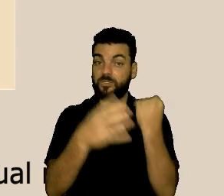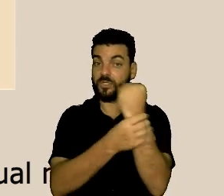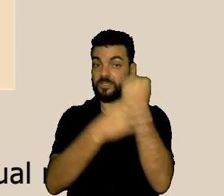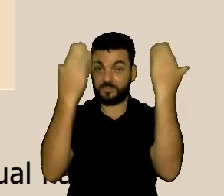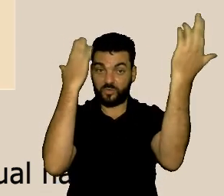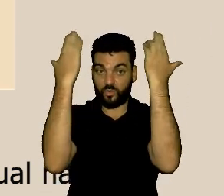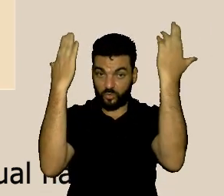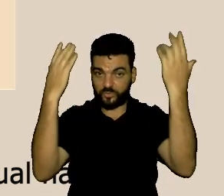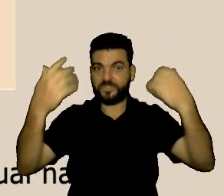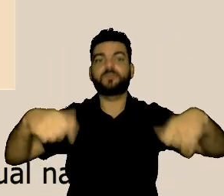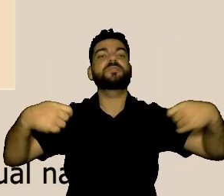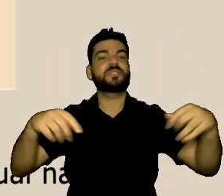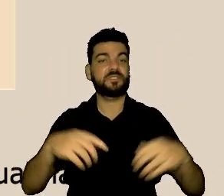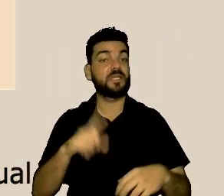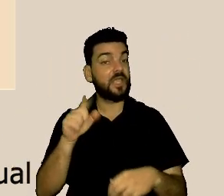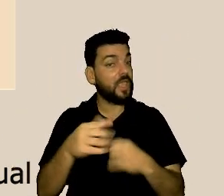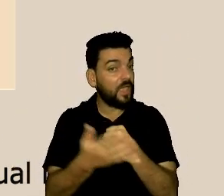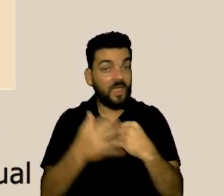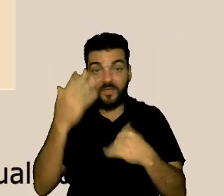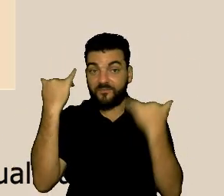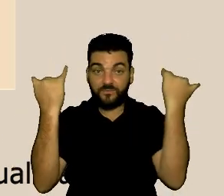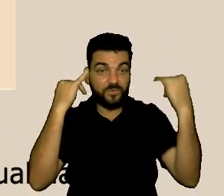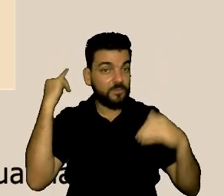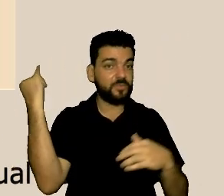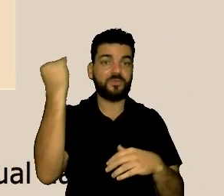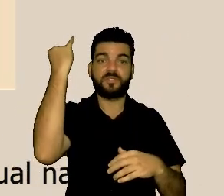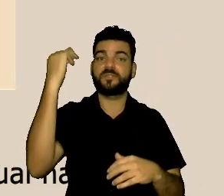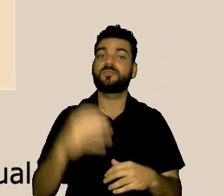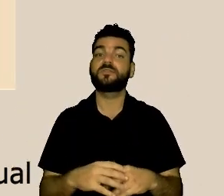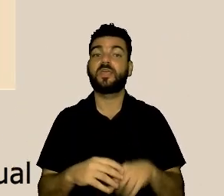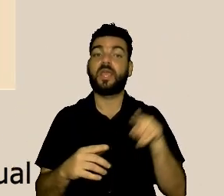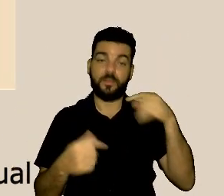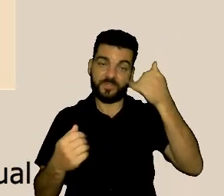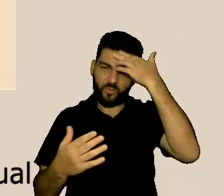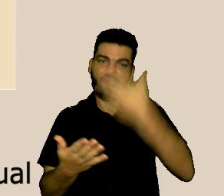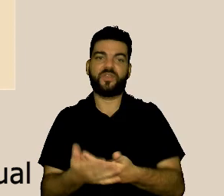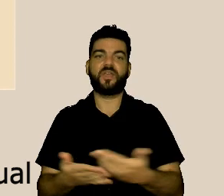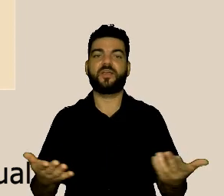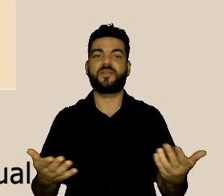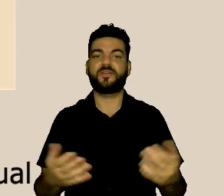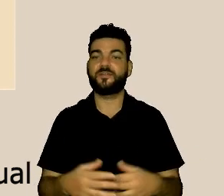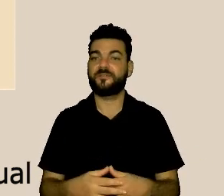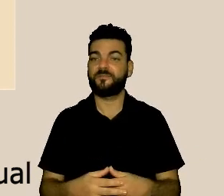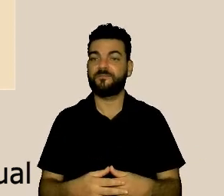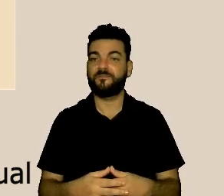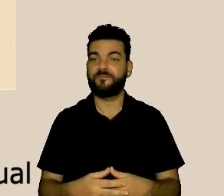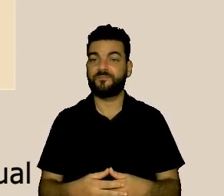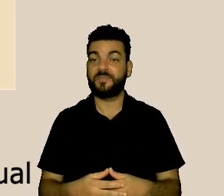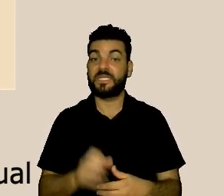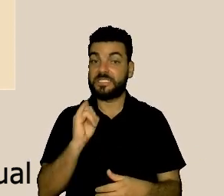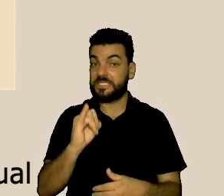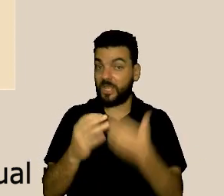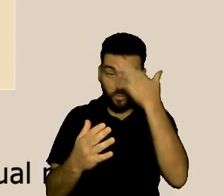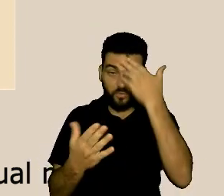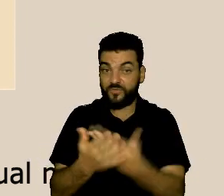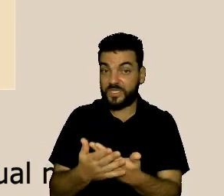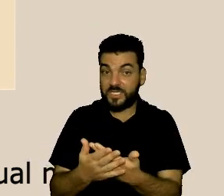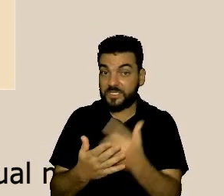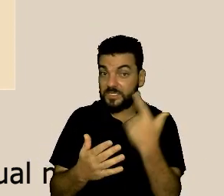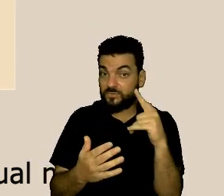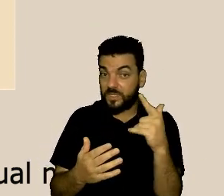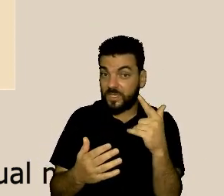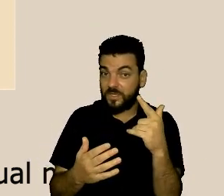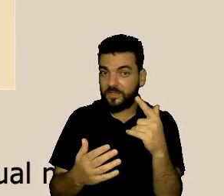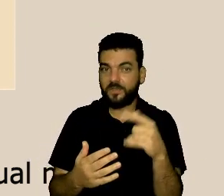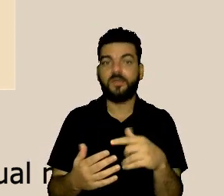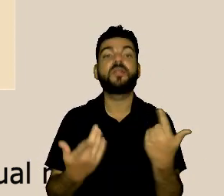de uma pessoa a base dela é a confiança a confiança não tem se ela não tem ela vai ter que